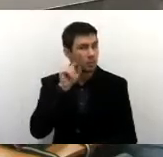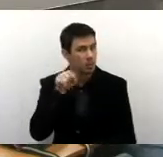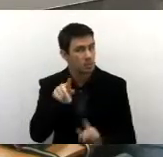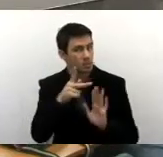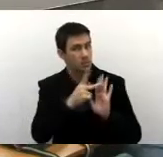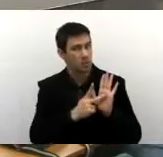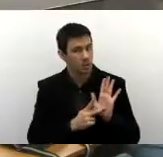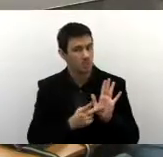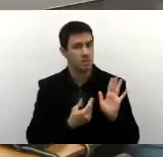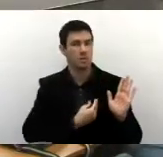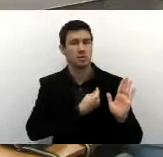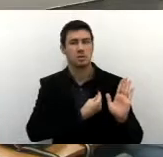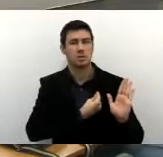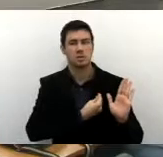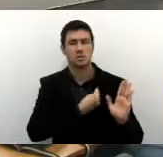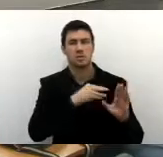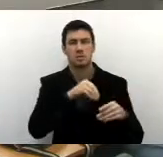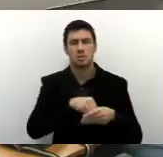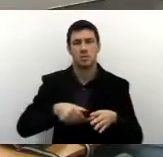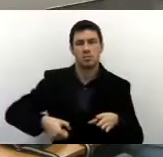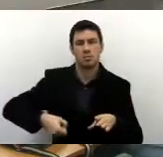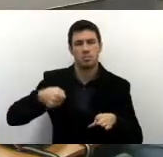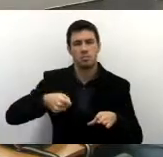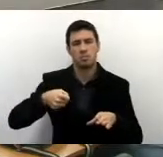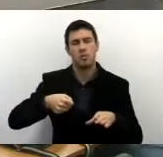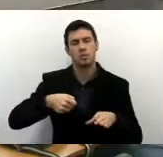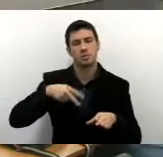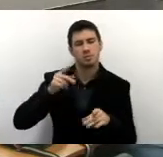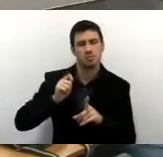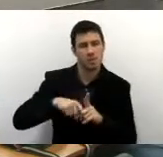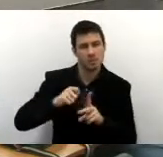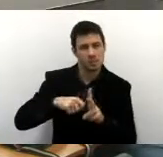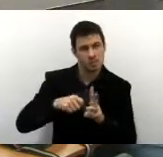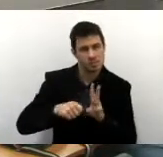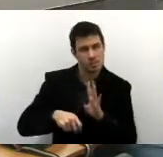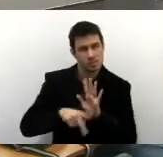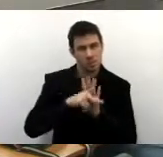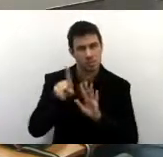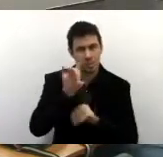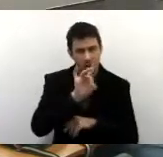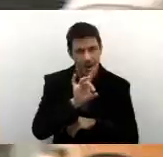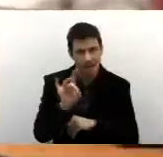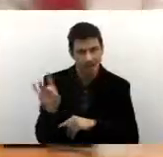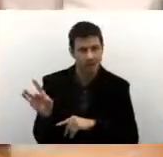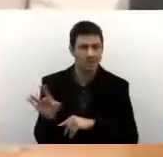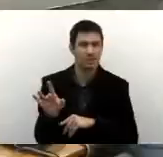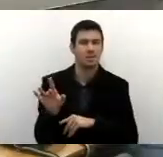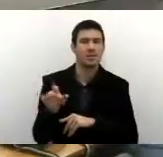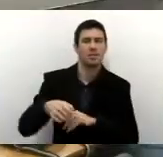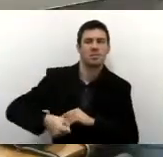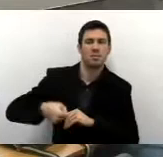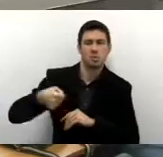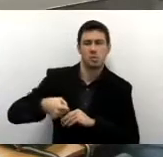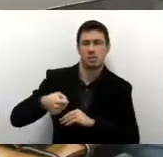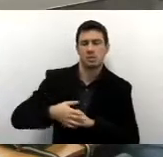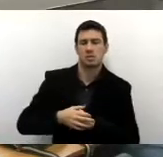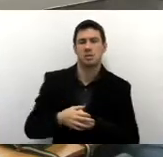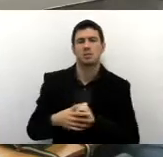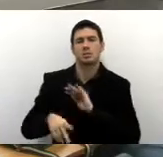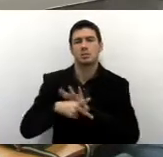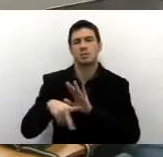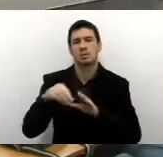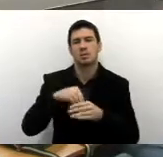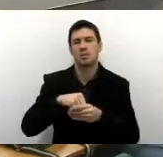existe uma bolsa auxílio mensal para cada bolsista da